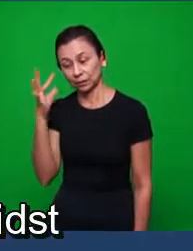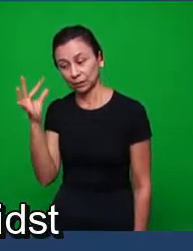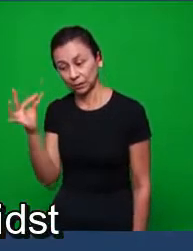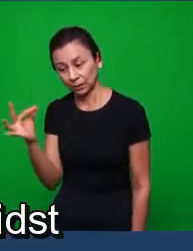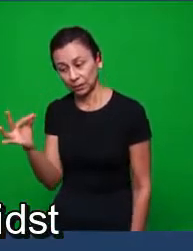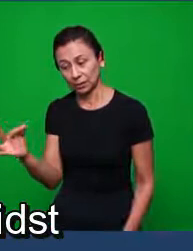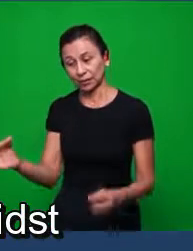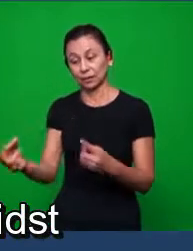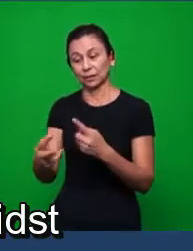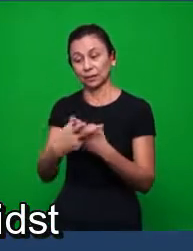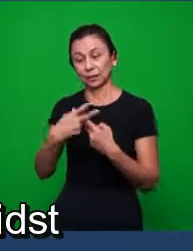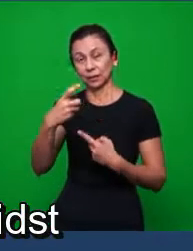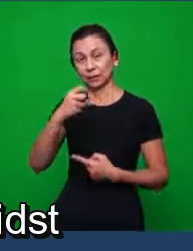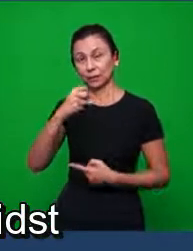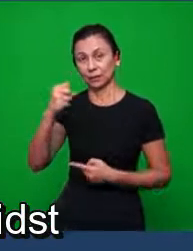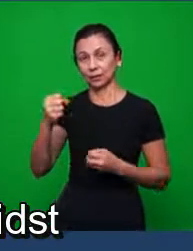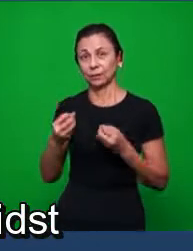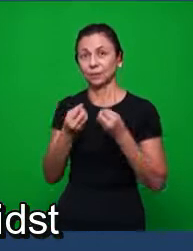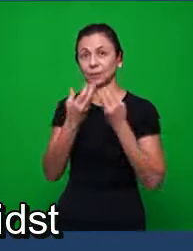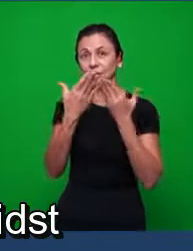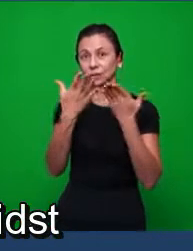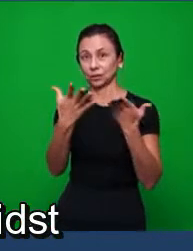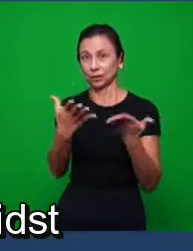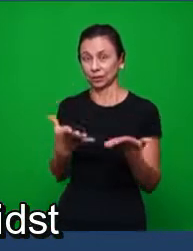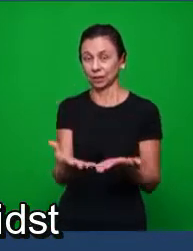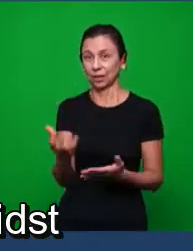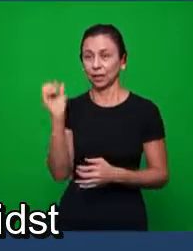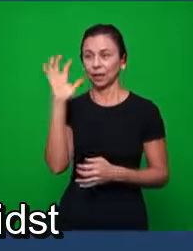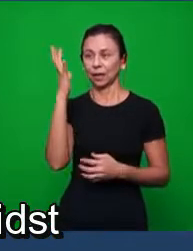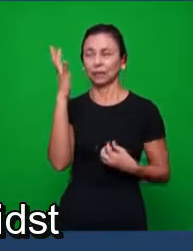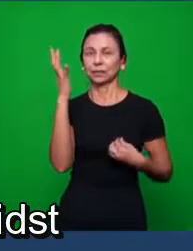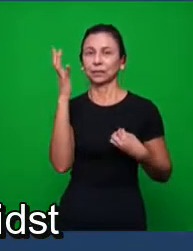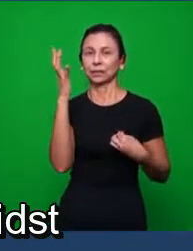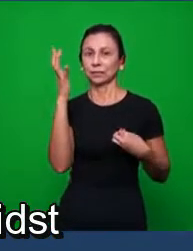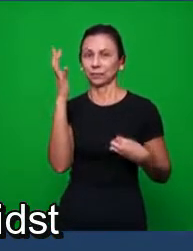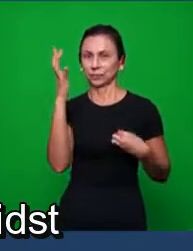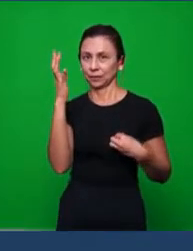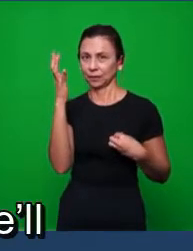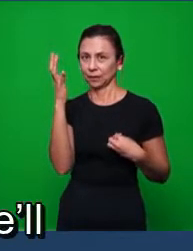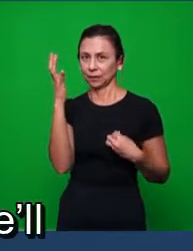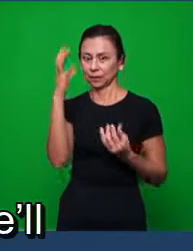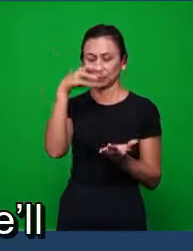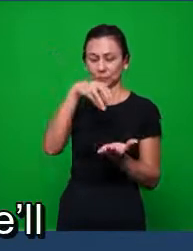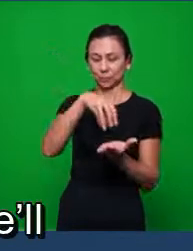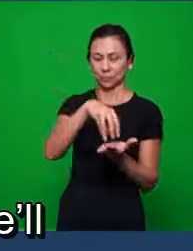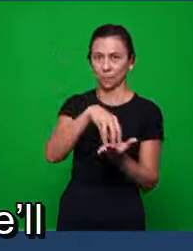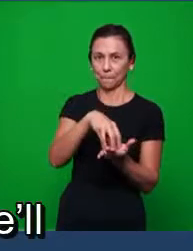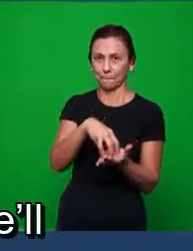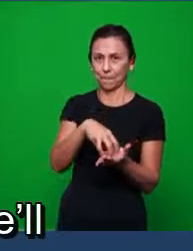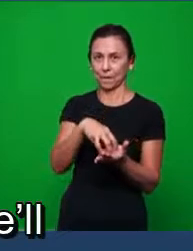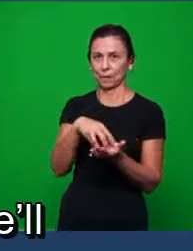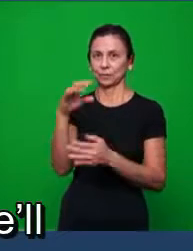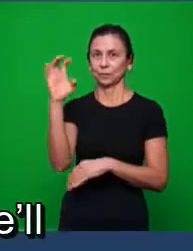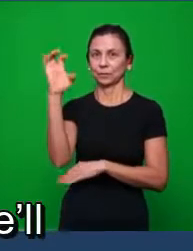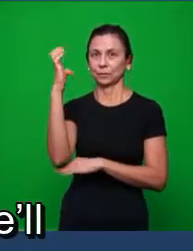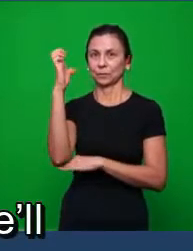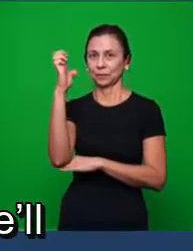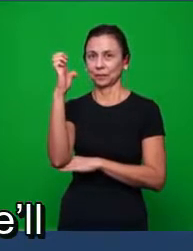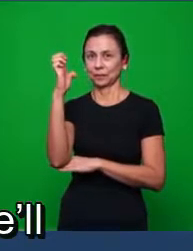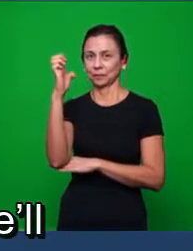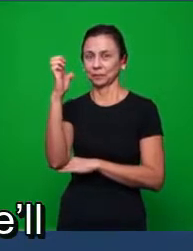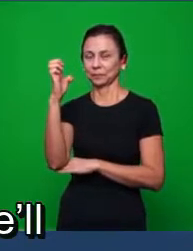a comer da árvore da vida que está no meio do paraíso de Deus.